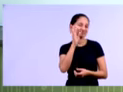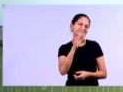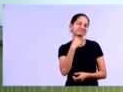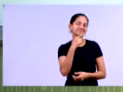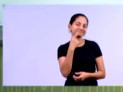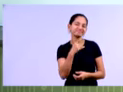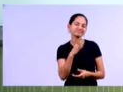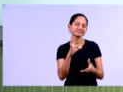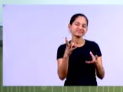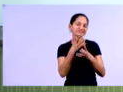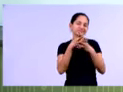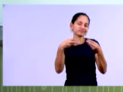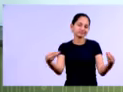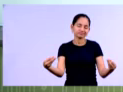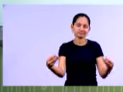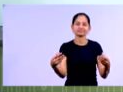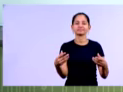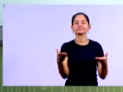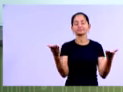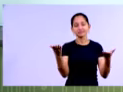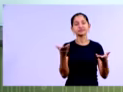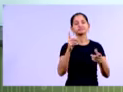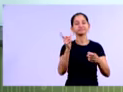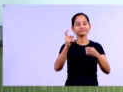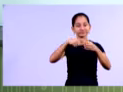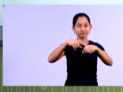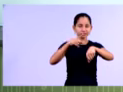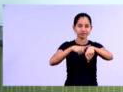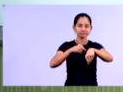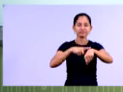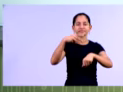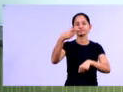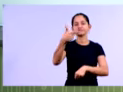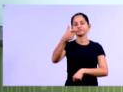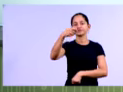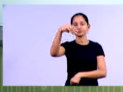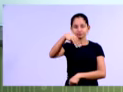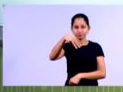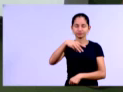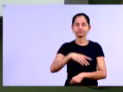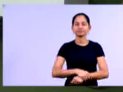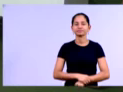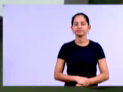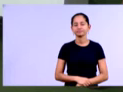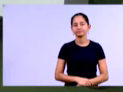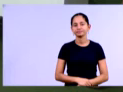respectivas dúvidas, ok? Então, daqui a 20 minutos nos vemos novamente, gente. Muito obrigado.